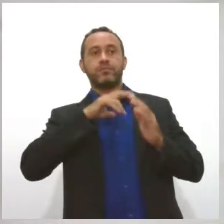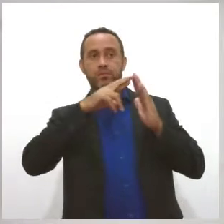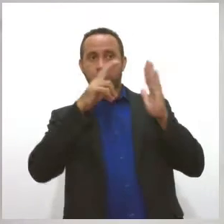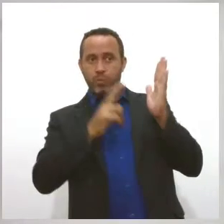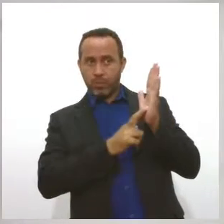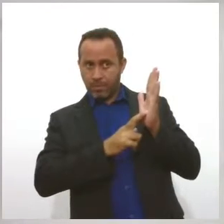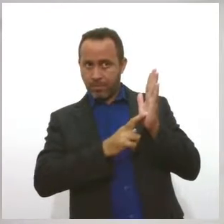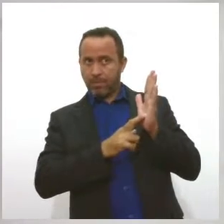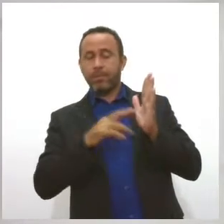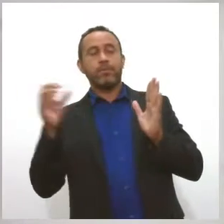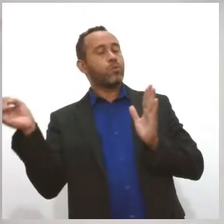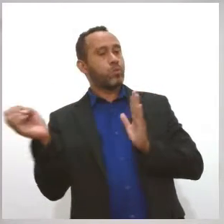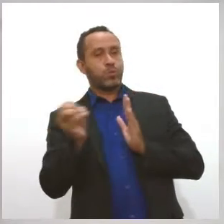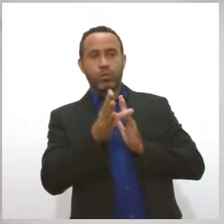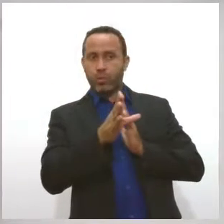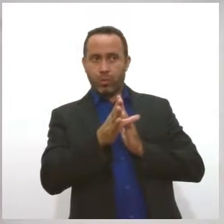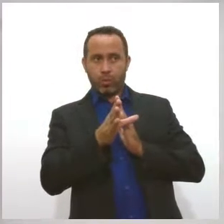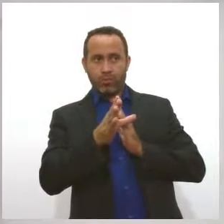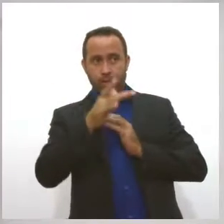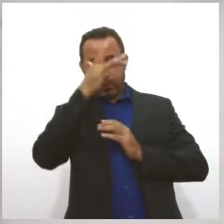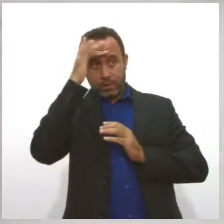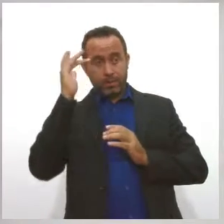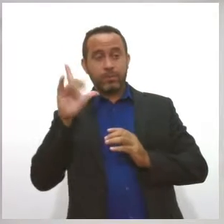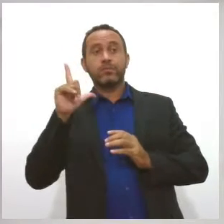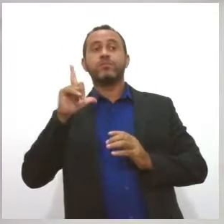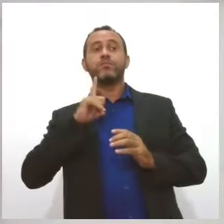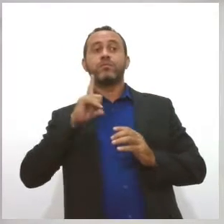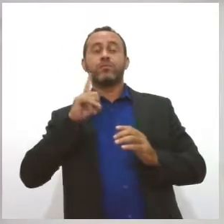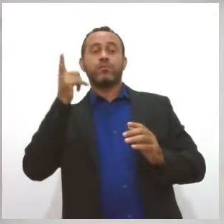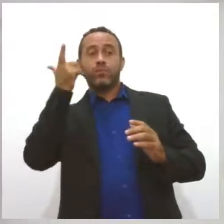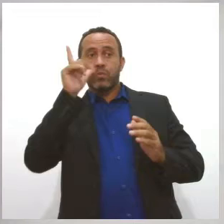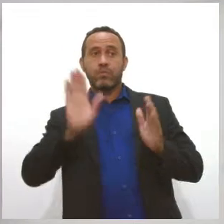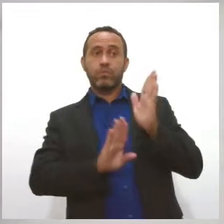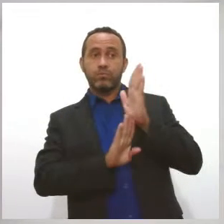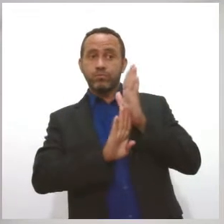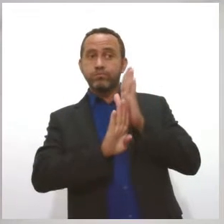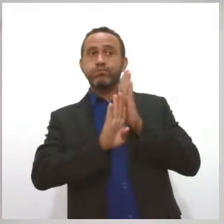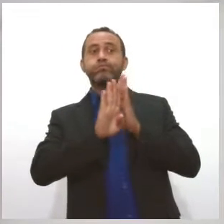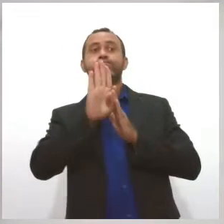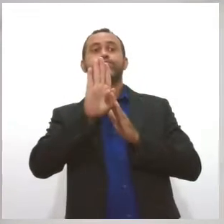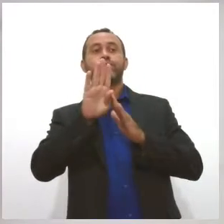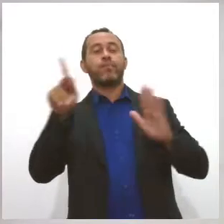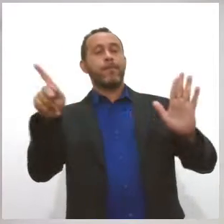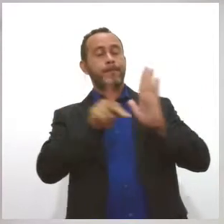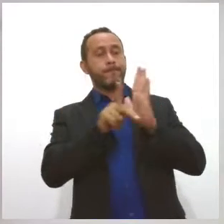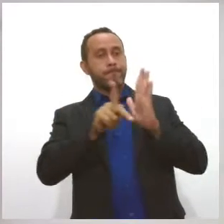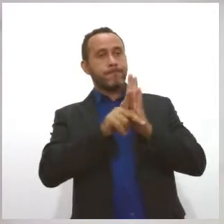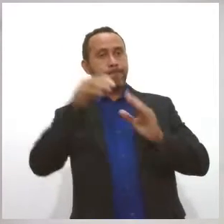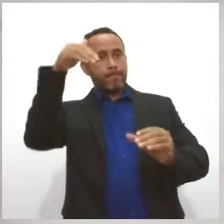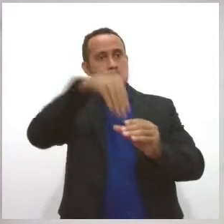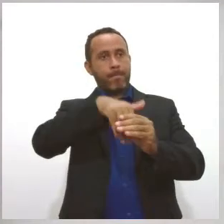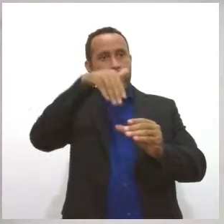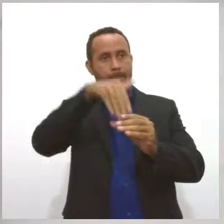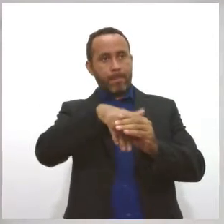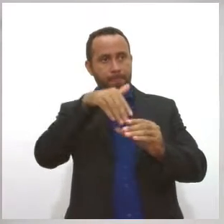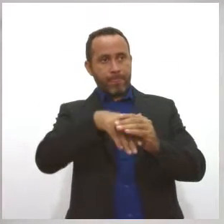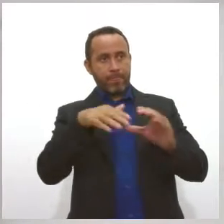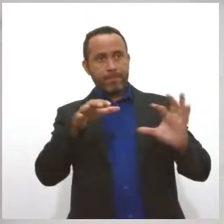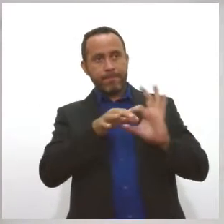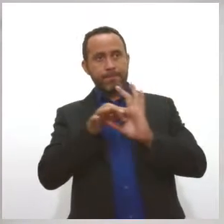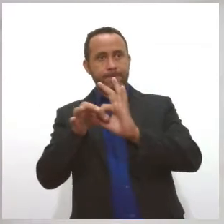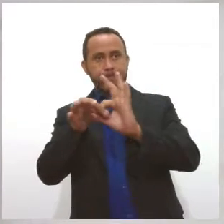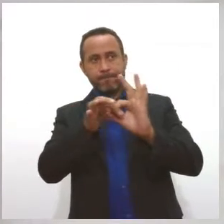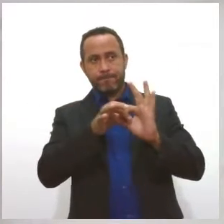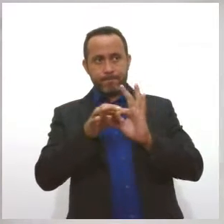restrição e o candidato deve alcançar uma quantidade específica de votos relacionada à quantidade